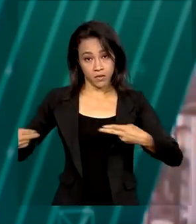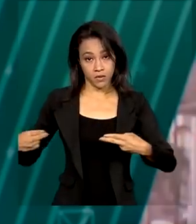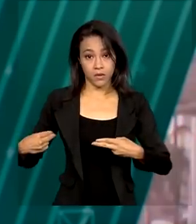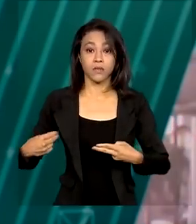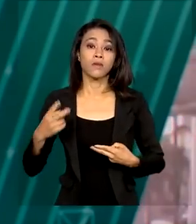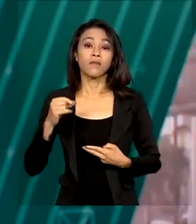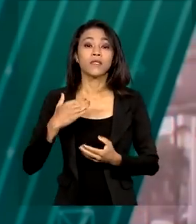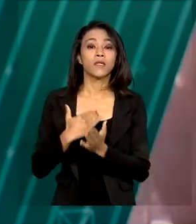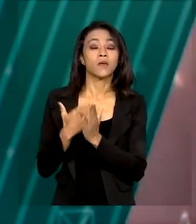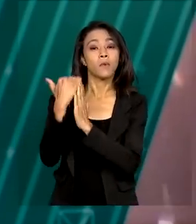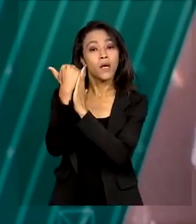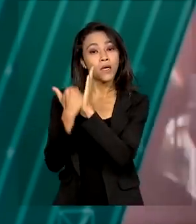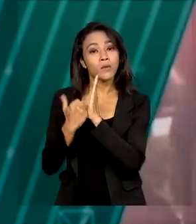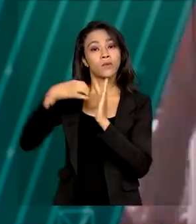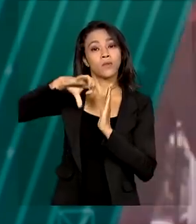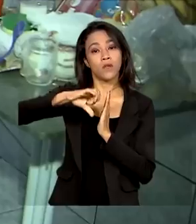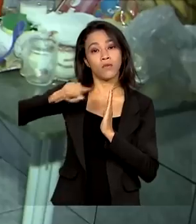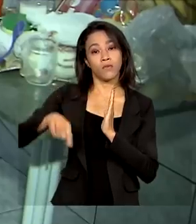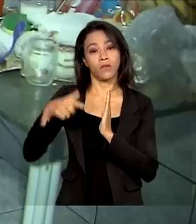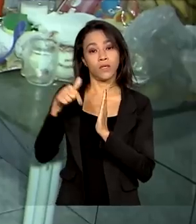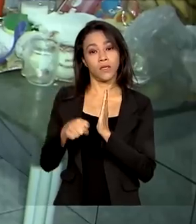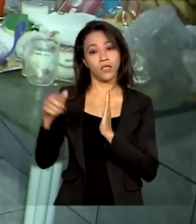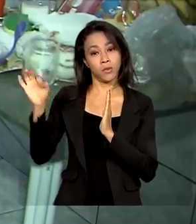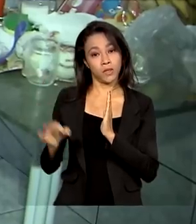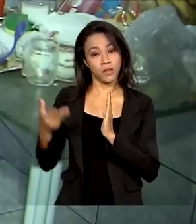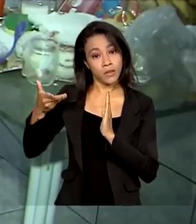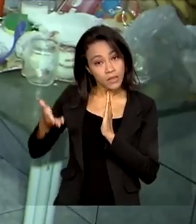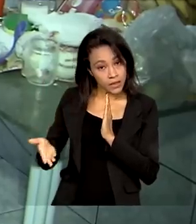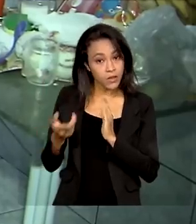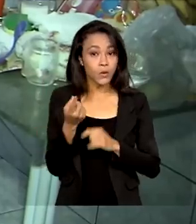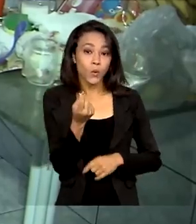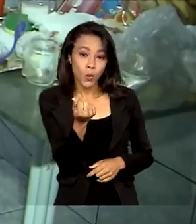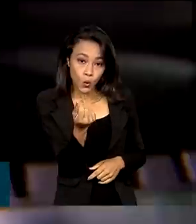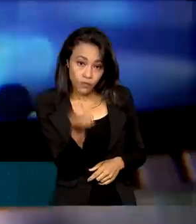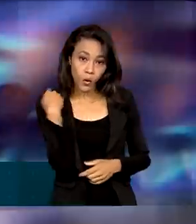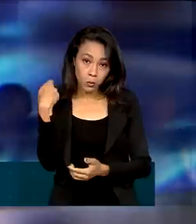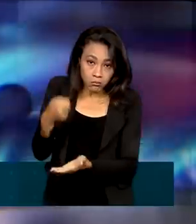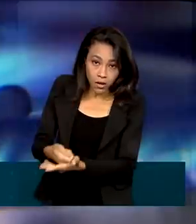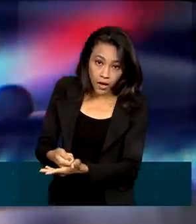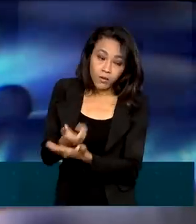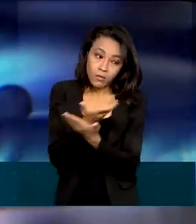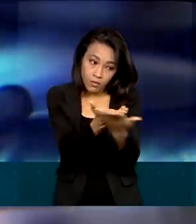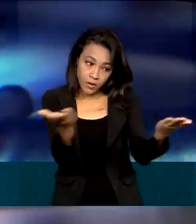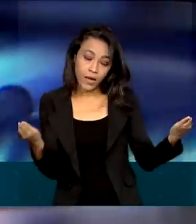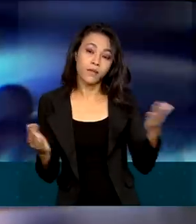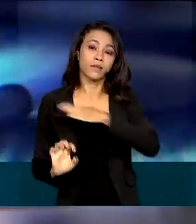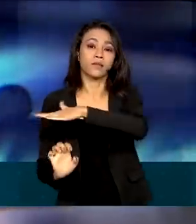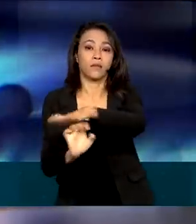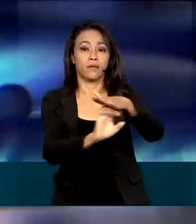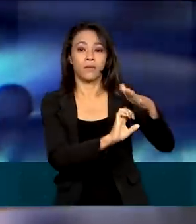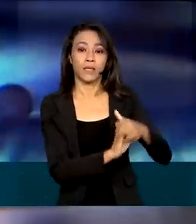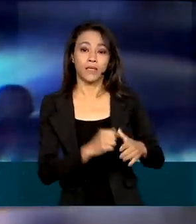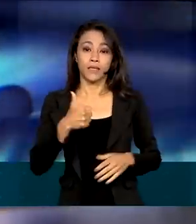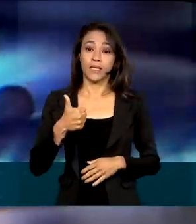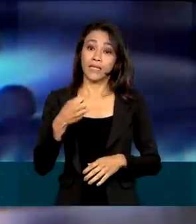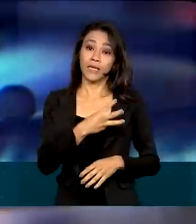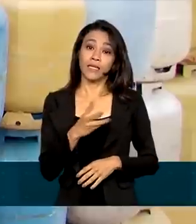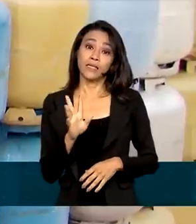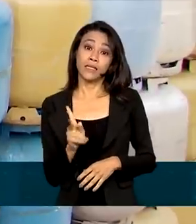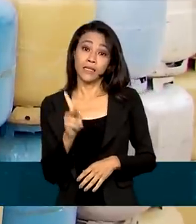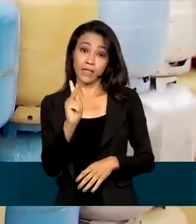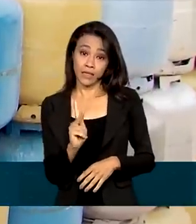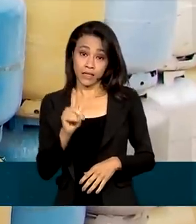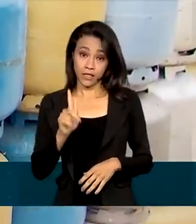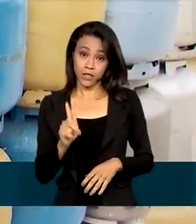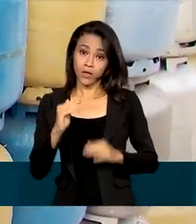redução de 9,7%. Com isso, o valor médio pago por essas empresas a cada 13 quilos do combustível